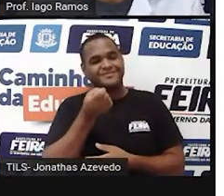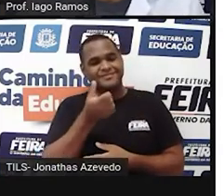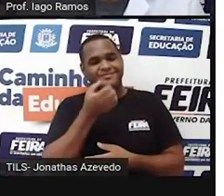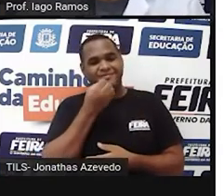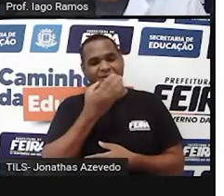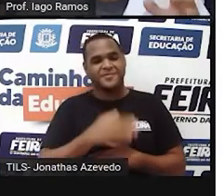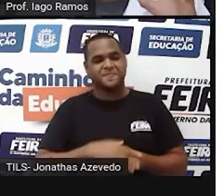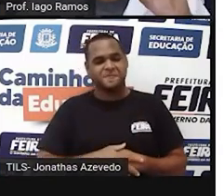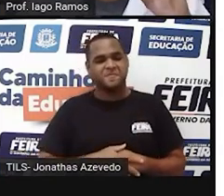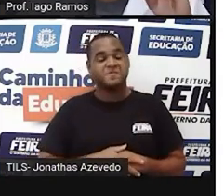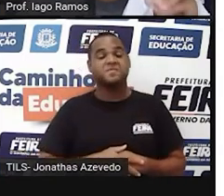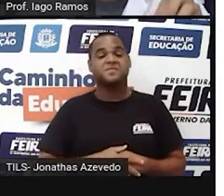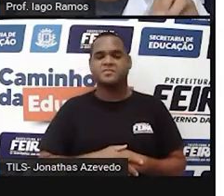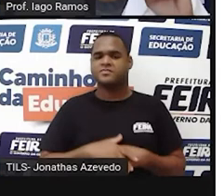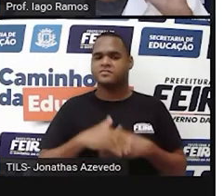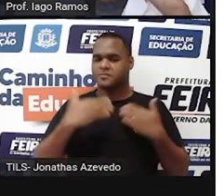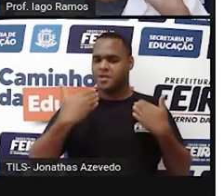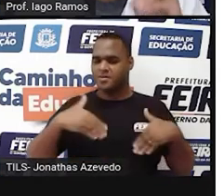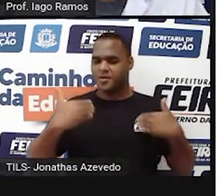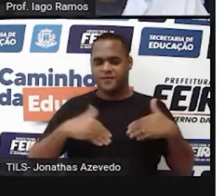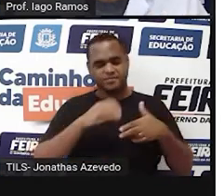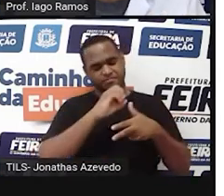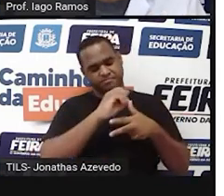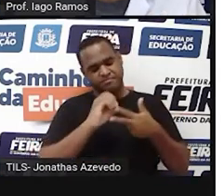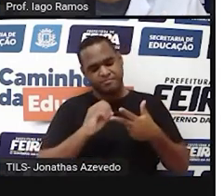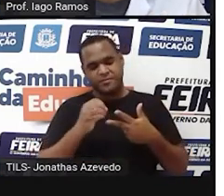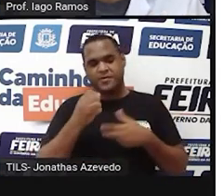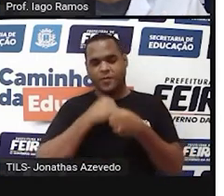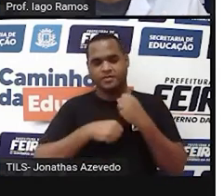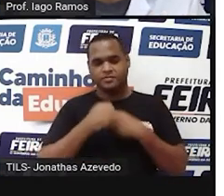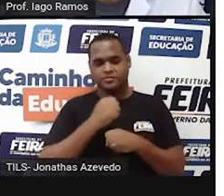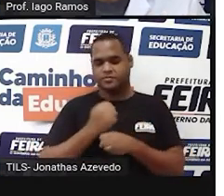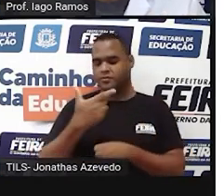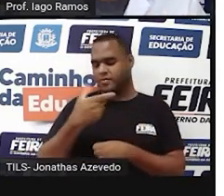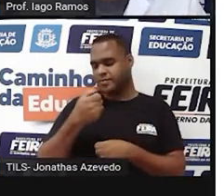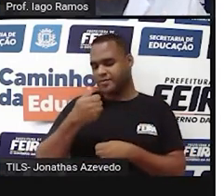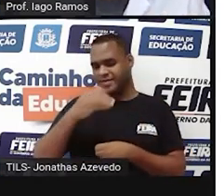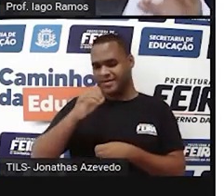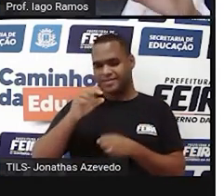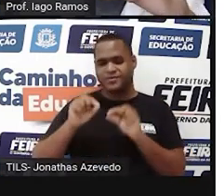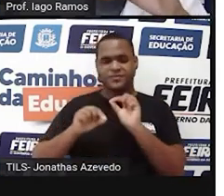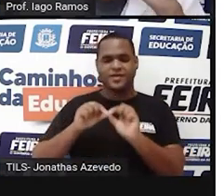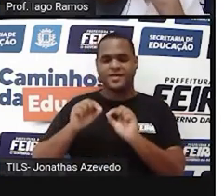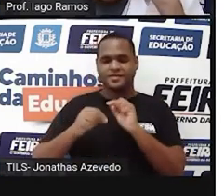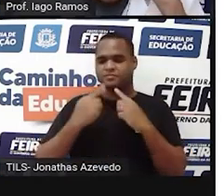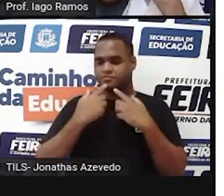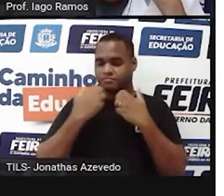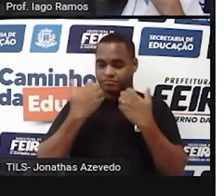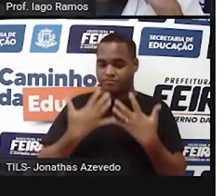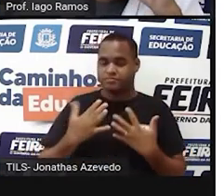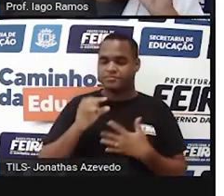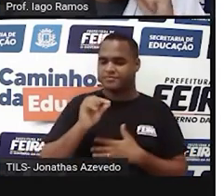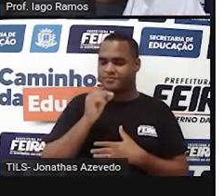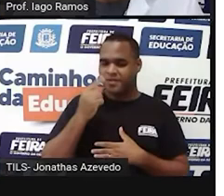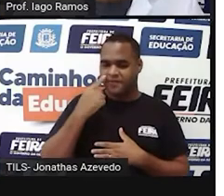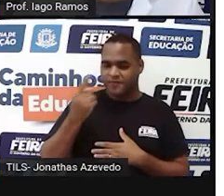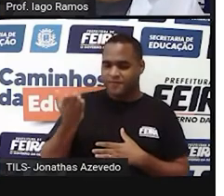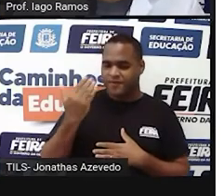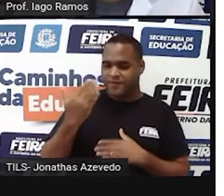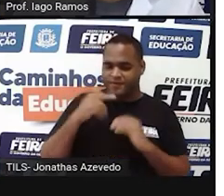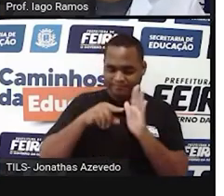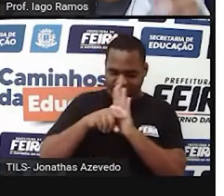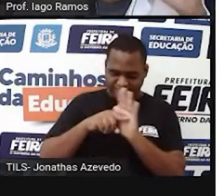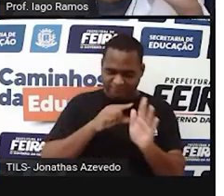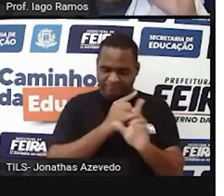né? E essa prova aí, ó, de 2010, tá? Diz o seguinte, vamos analisar aqui agora